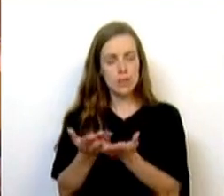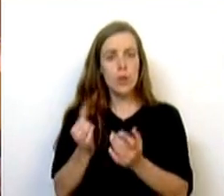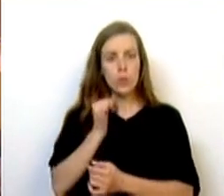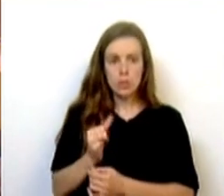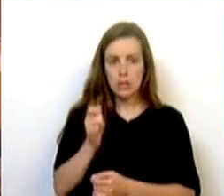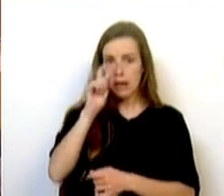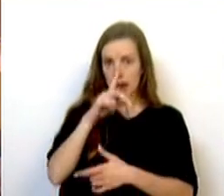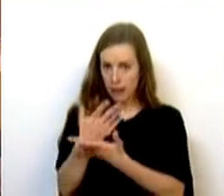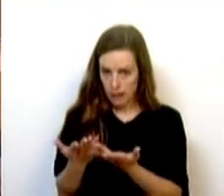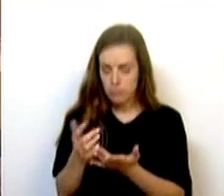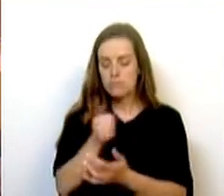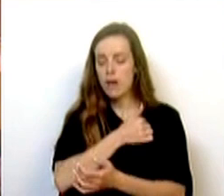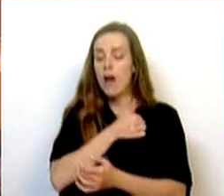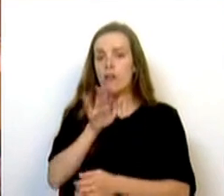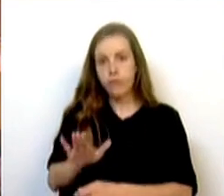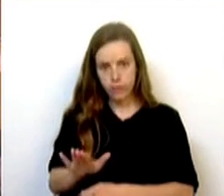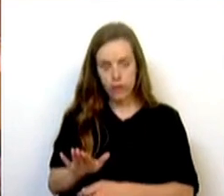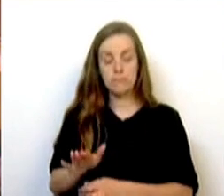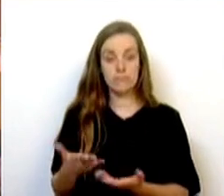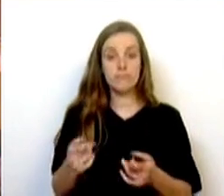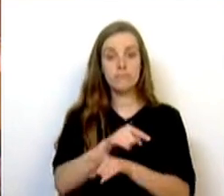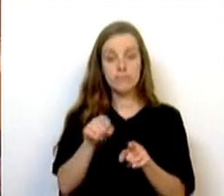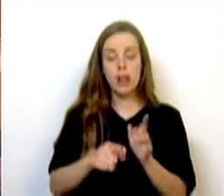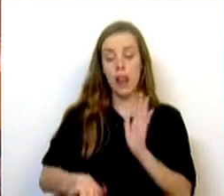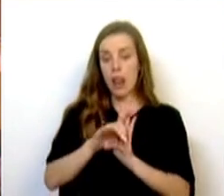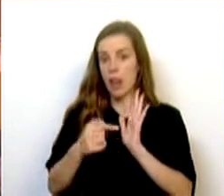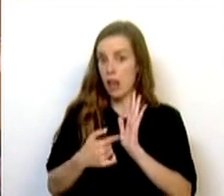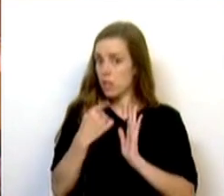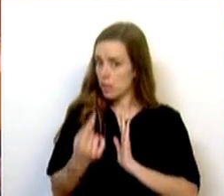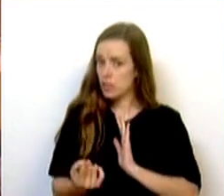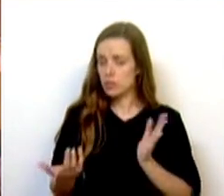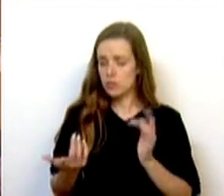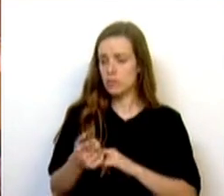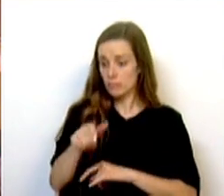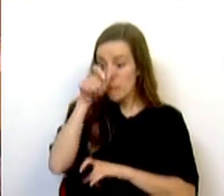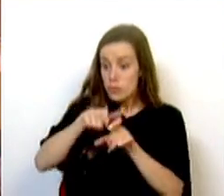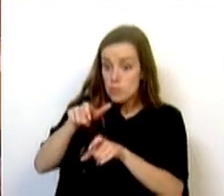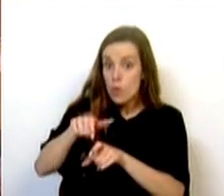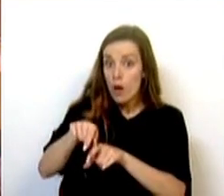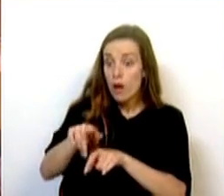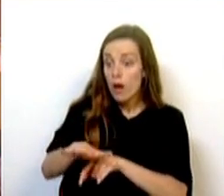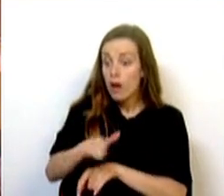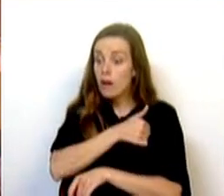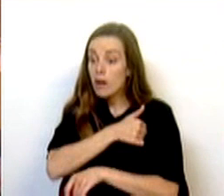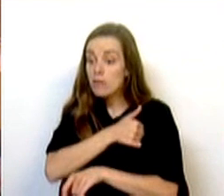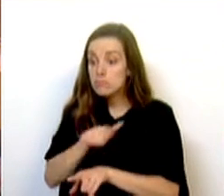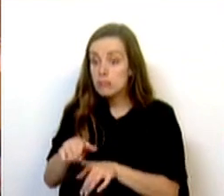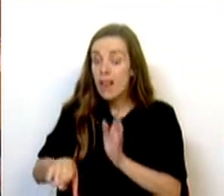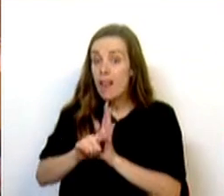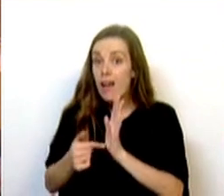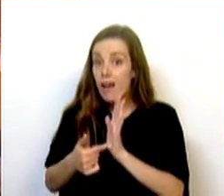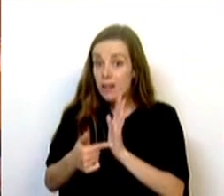de residência. Refere-se a legislação que se considera residente legal o cidadão estrangeiro